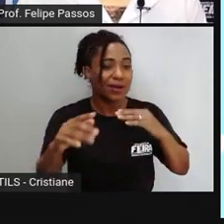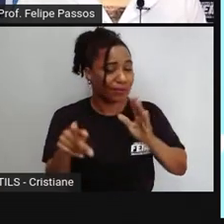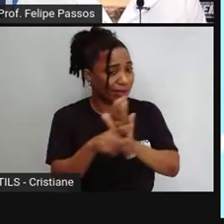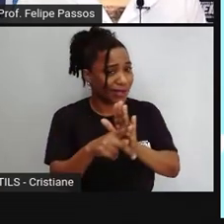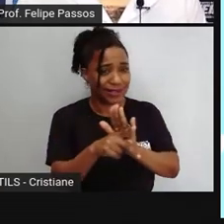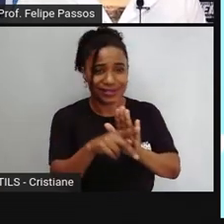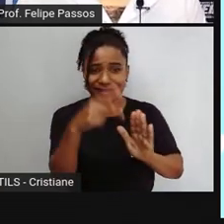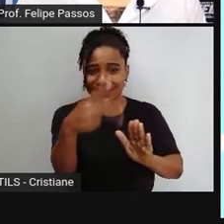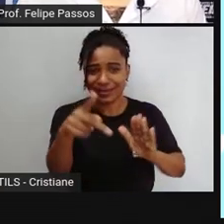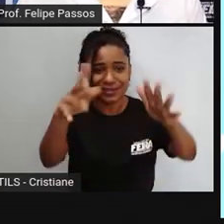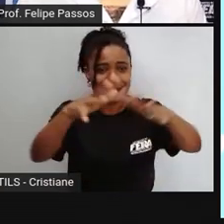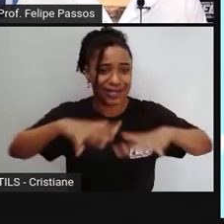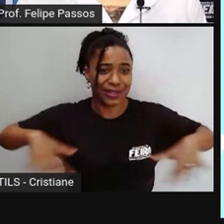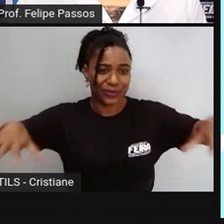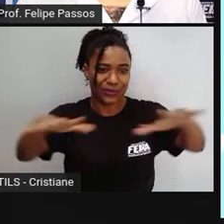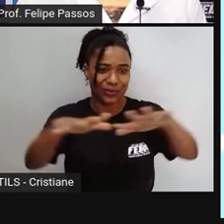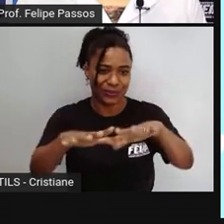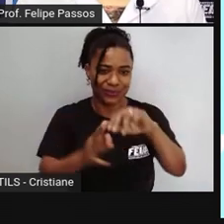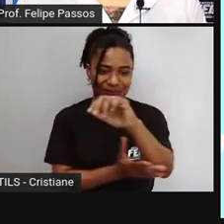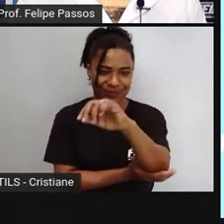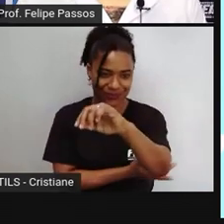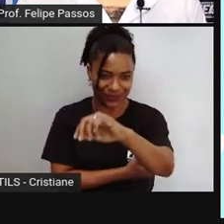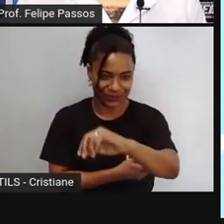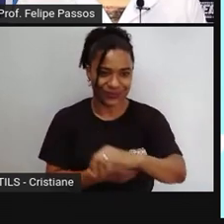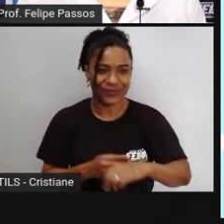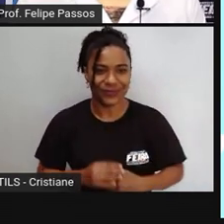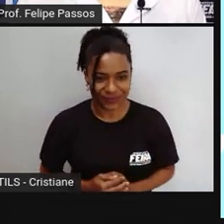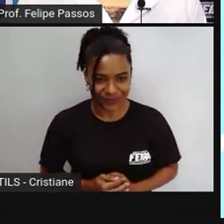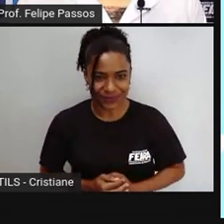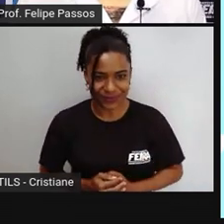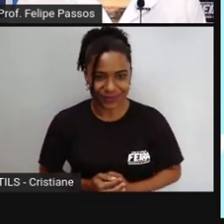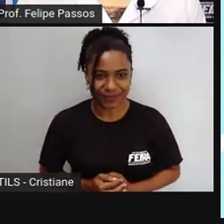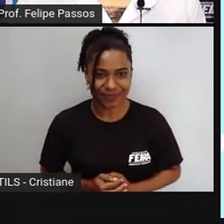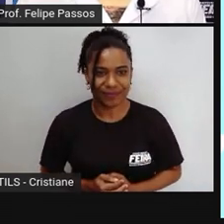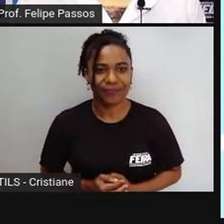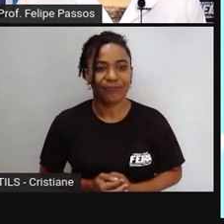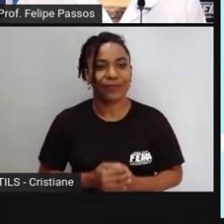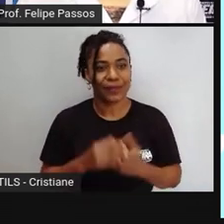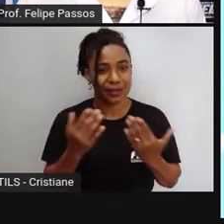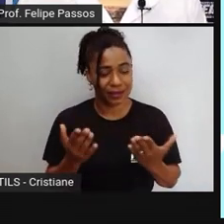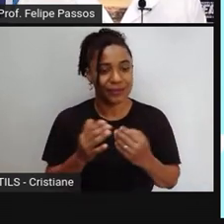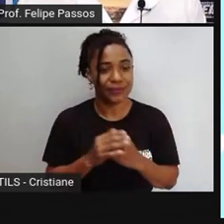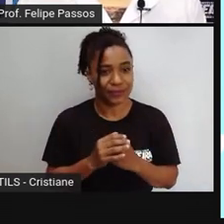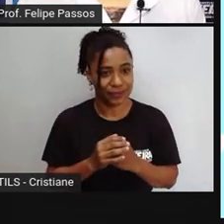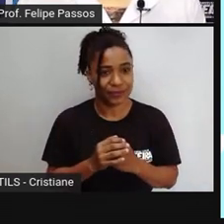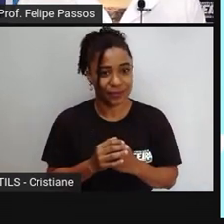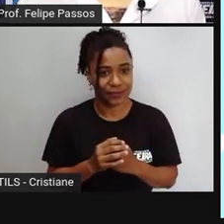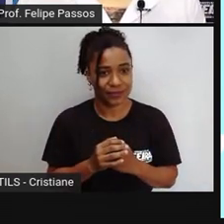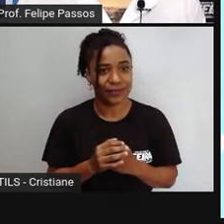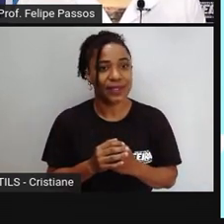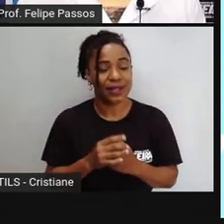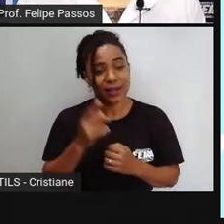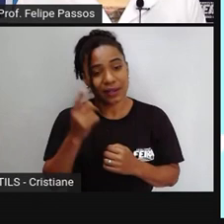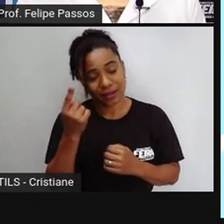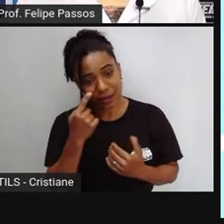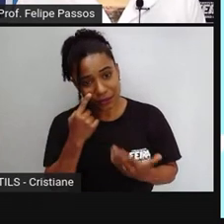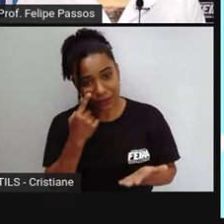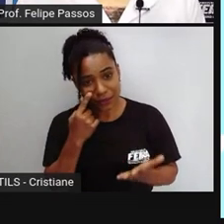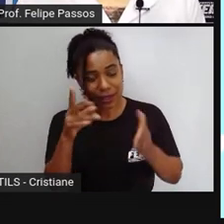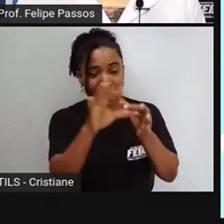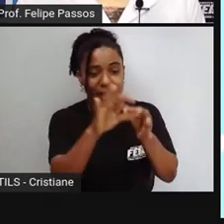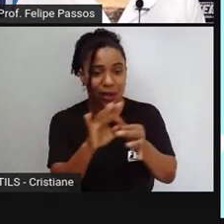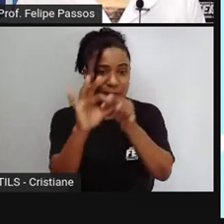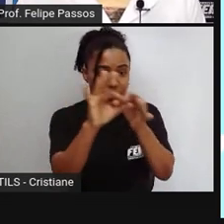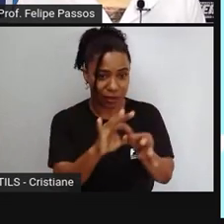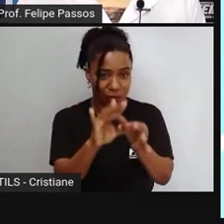se não houvesse esse direito ao bem da União Mar